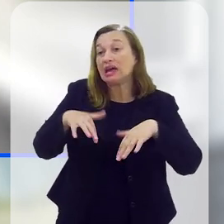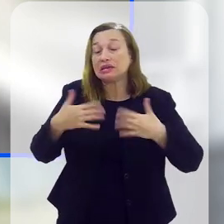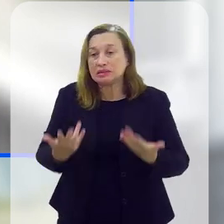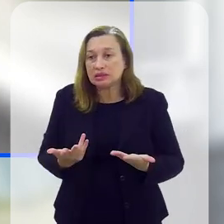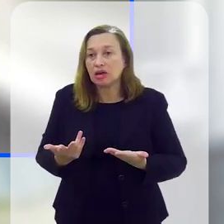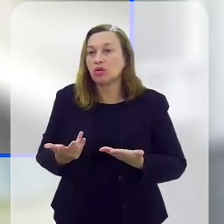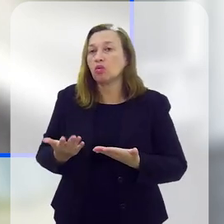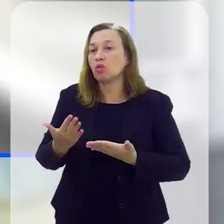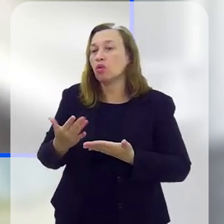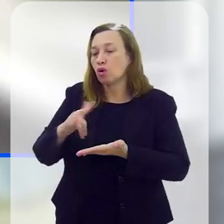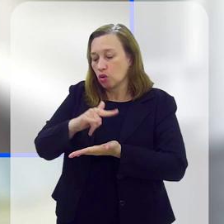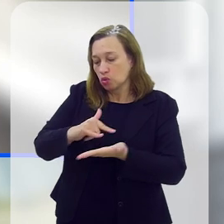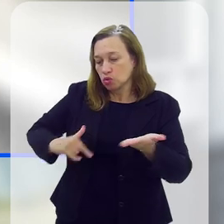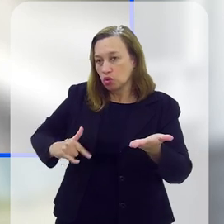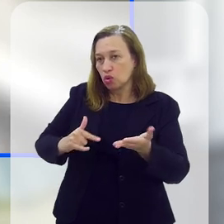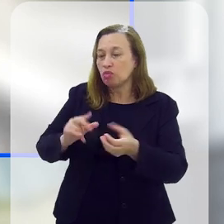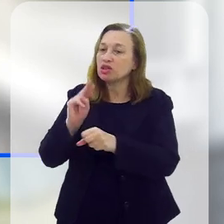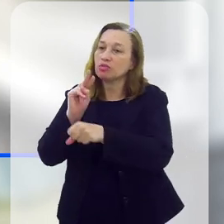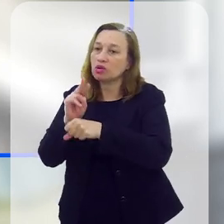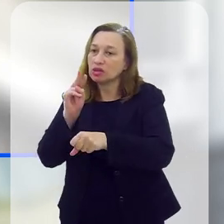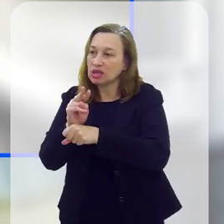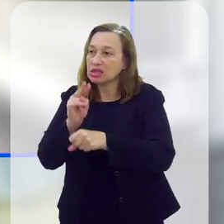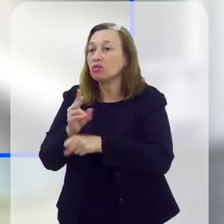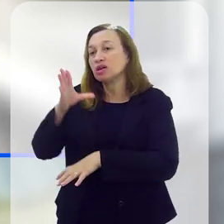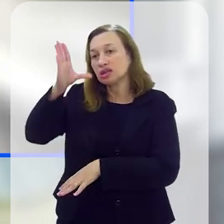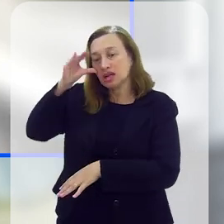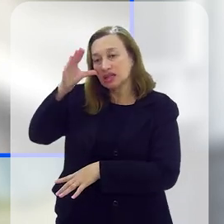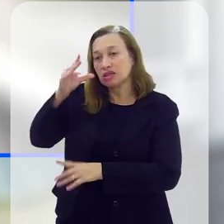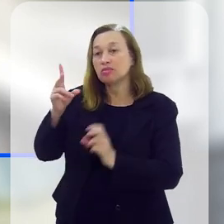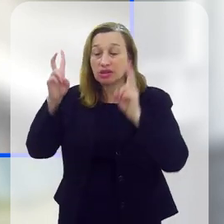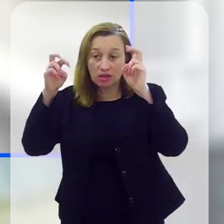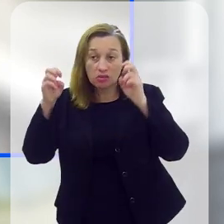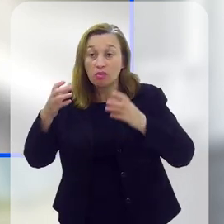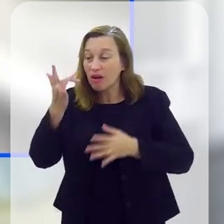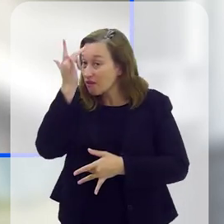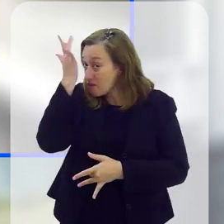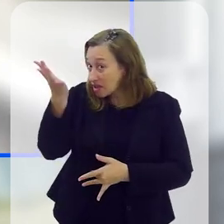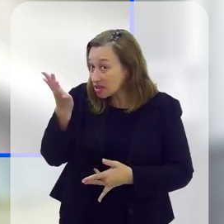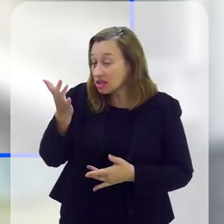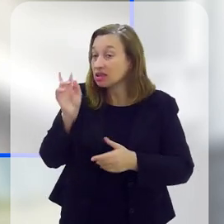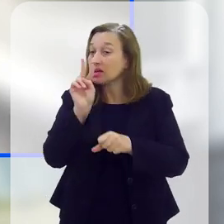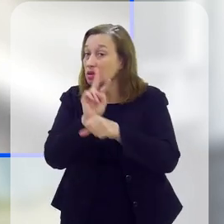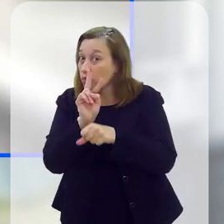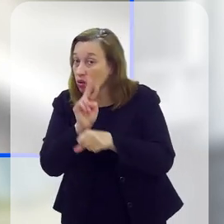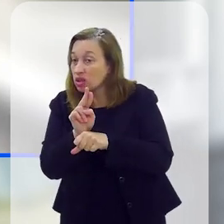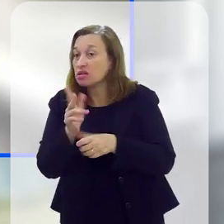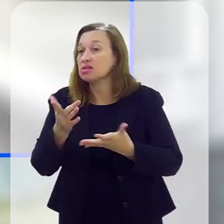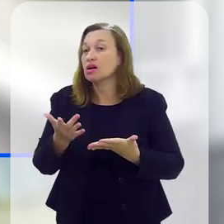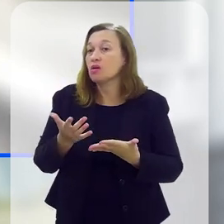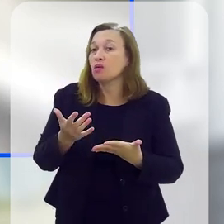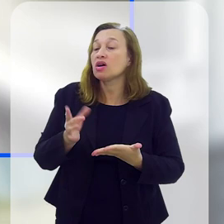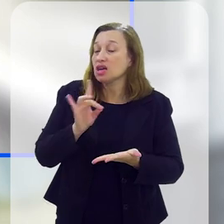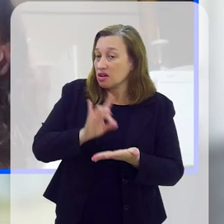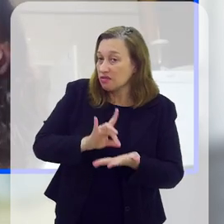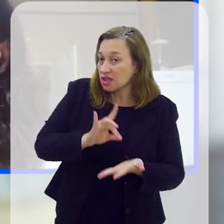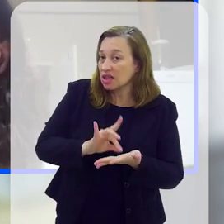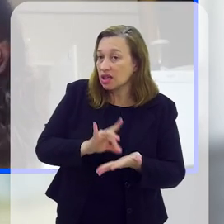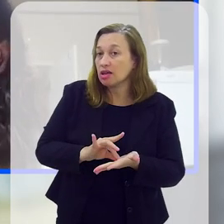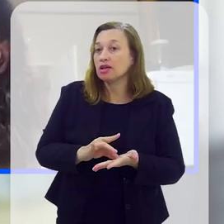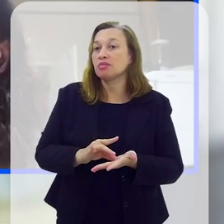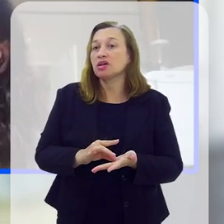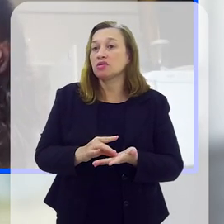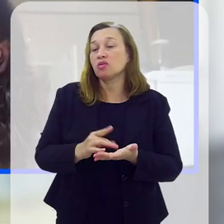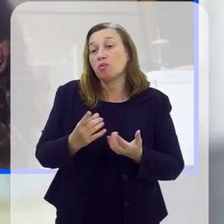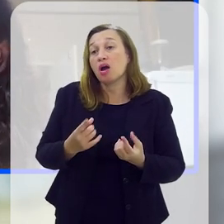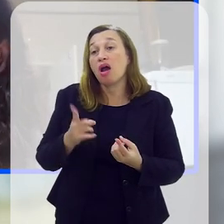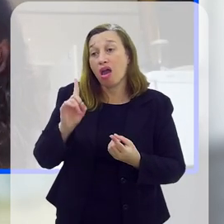Então, uma medida protetiva seria muito interessante para esses casos, né, para facilitar essa proteção, e realmente